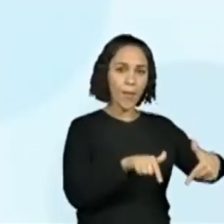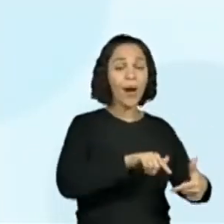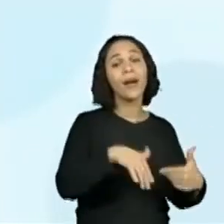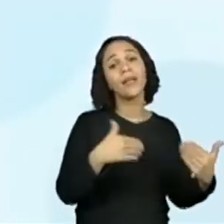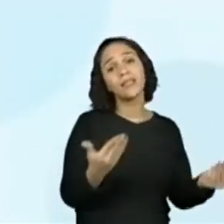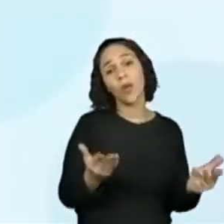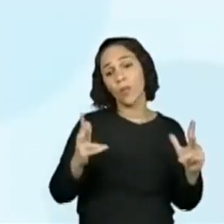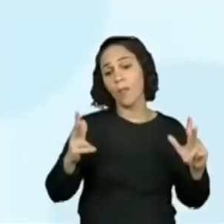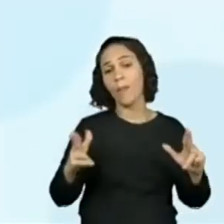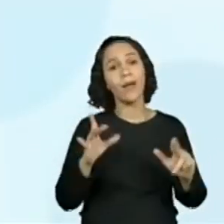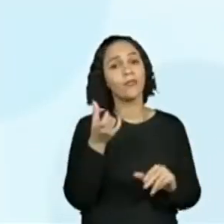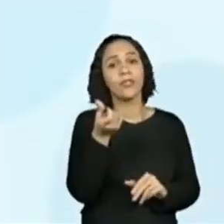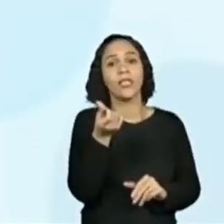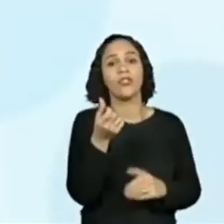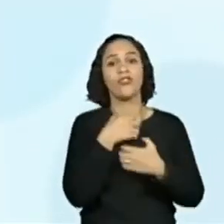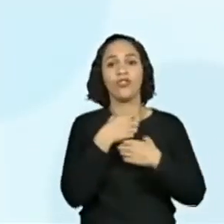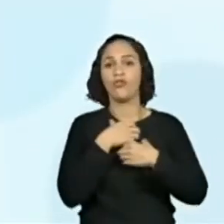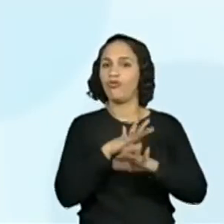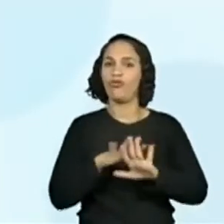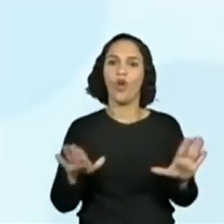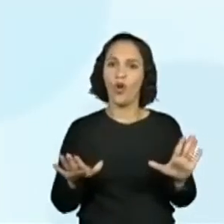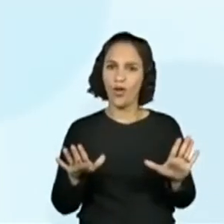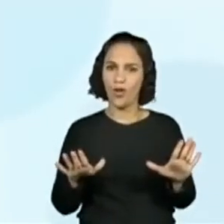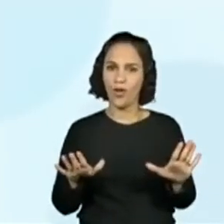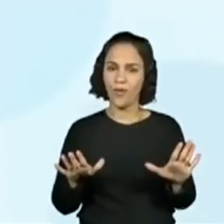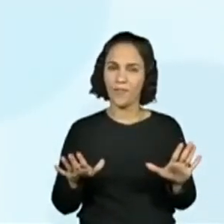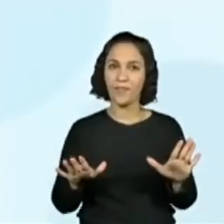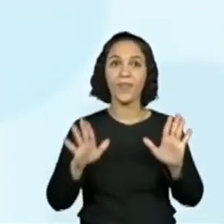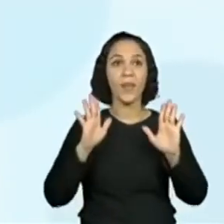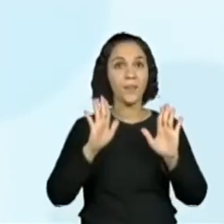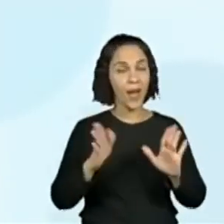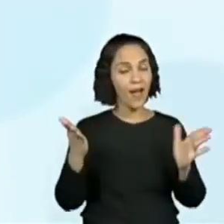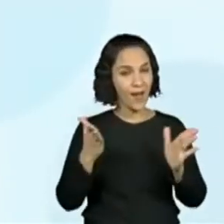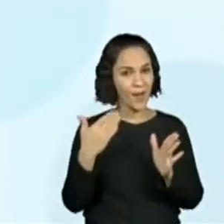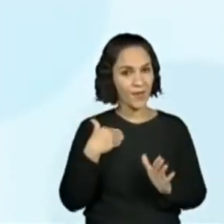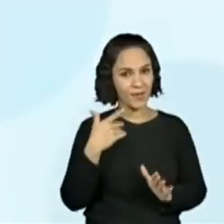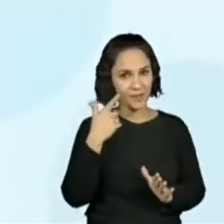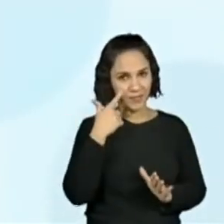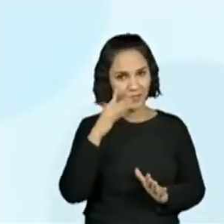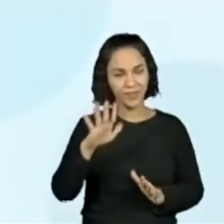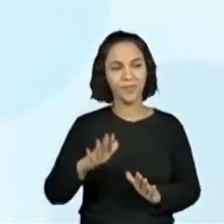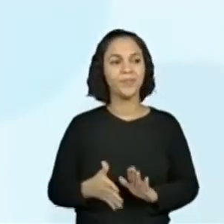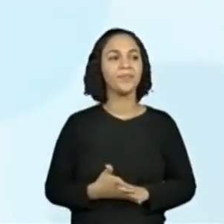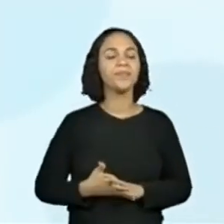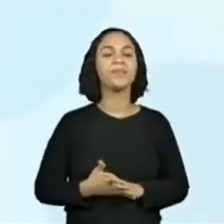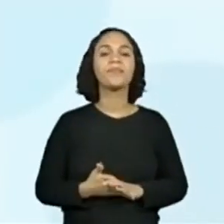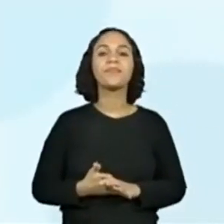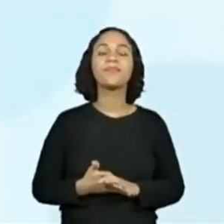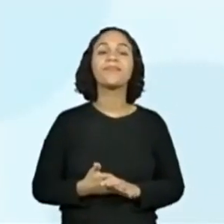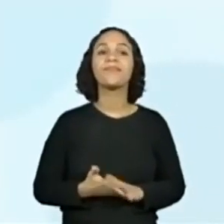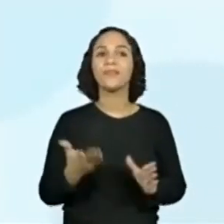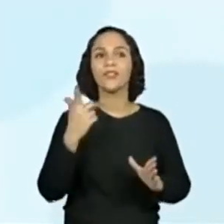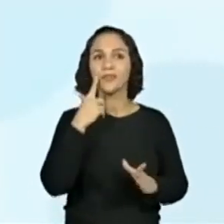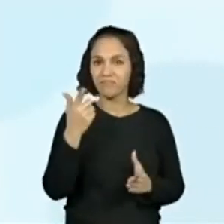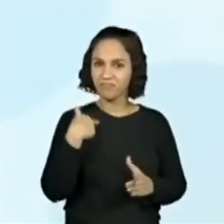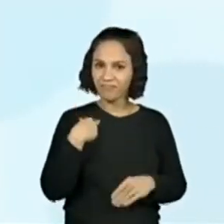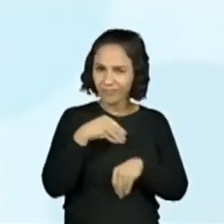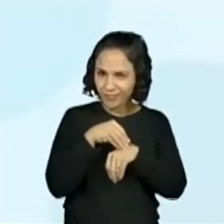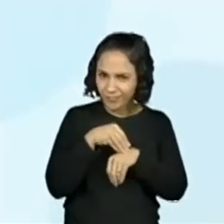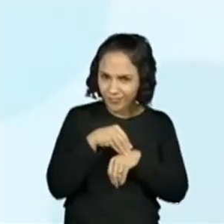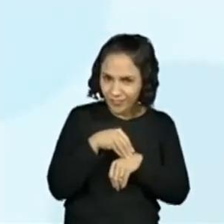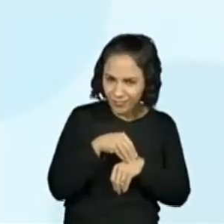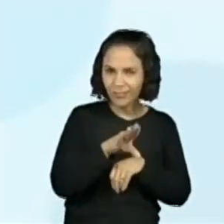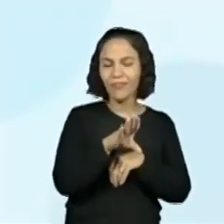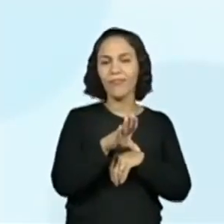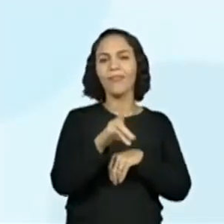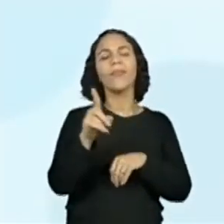repetidos. Certo? Mas vamos lá. Agora vem o pulo do gato de eu explicar o